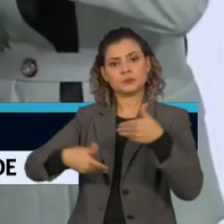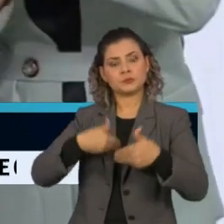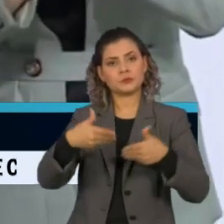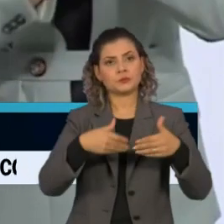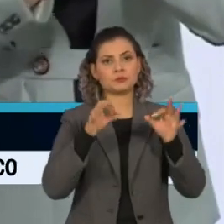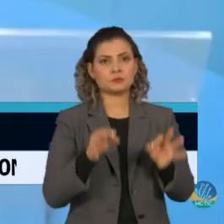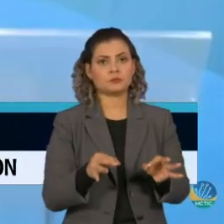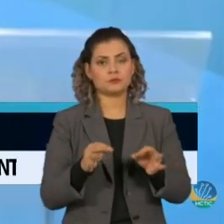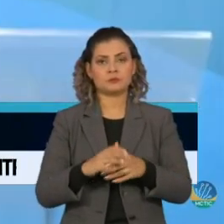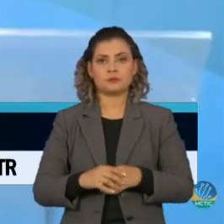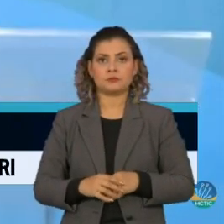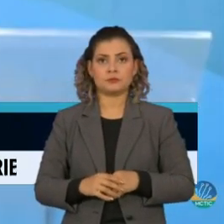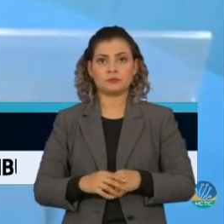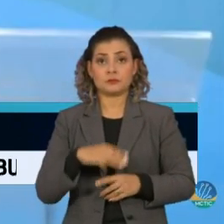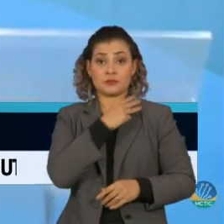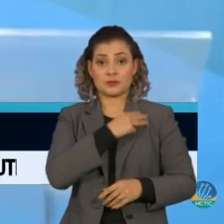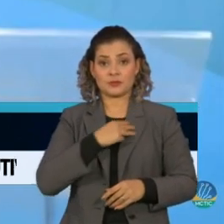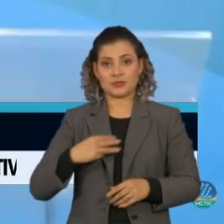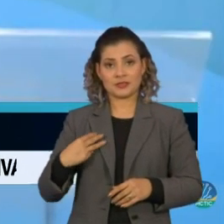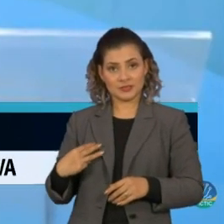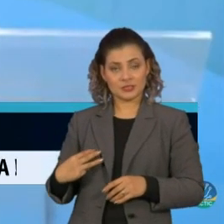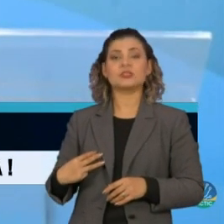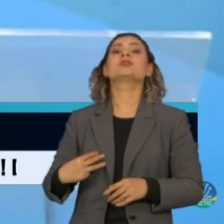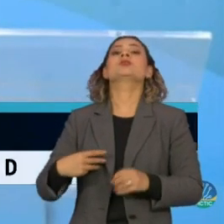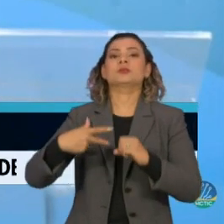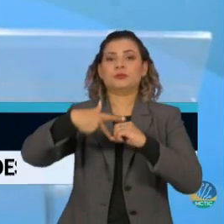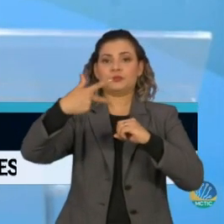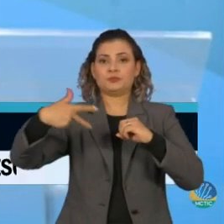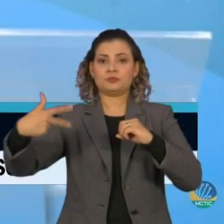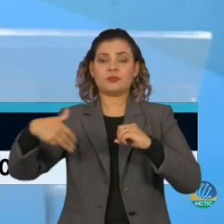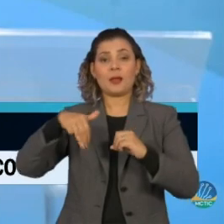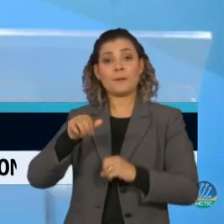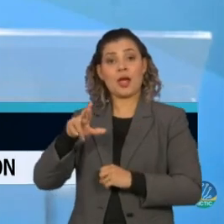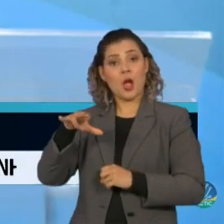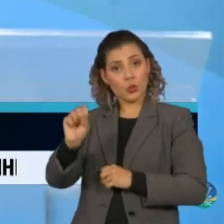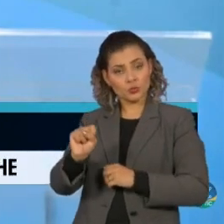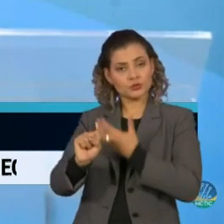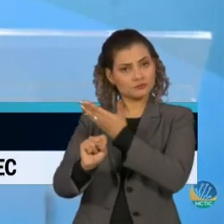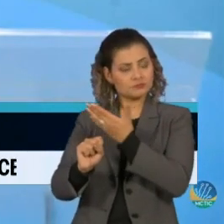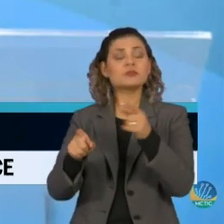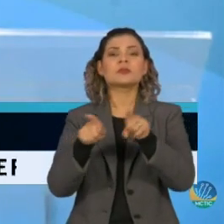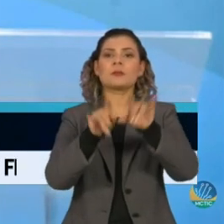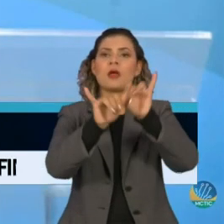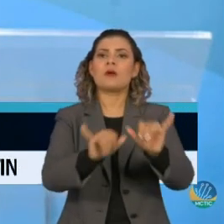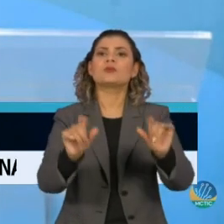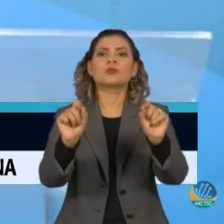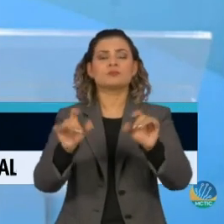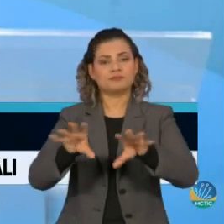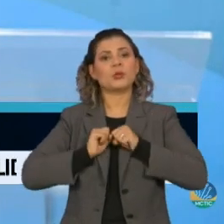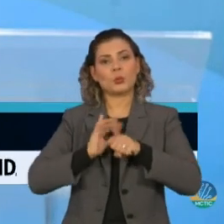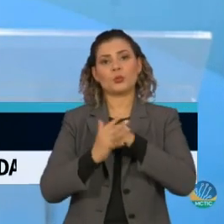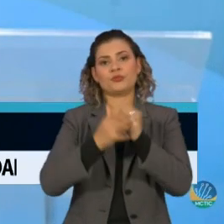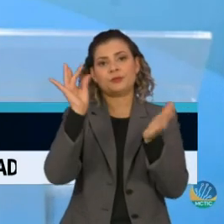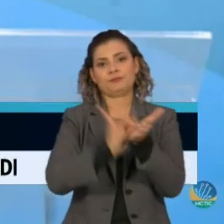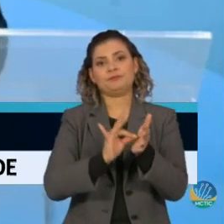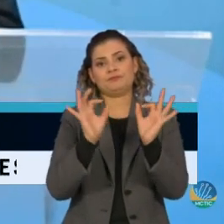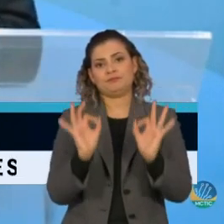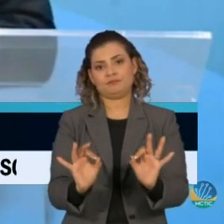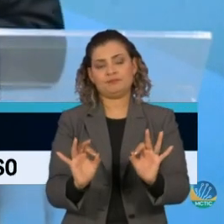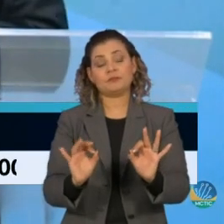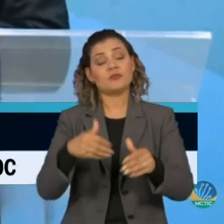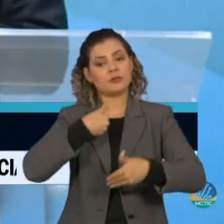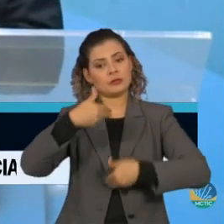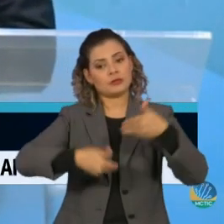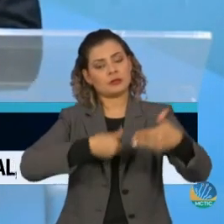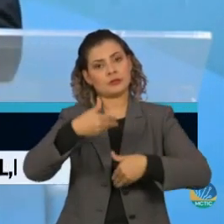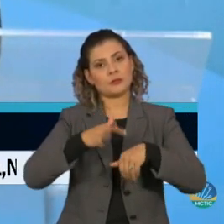estabelecidos. O ministro da Ciência, Tecnologia e Inovação, Marcos Pontes, também anunciou que está com a Covid-19 e que vai tratar